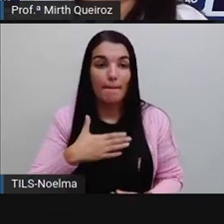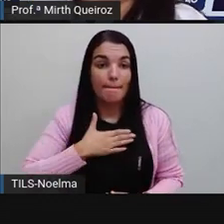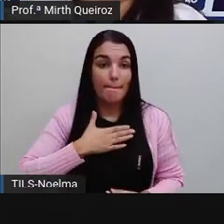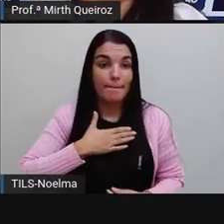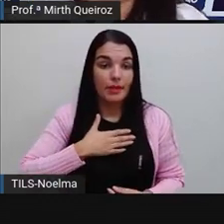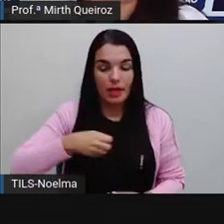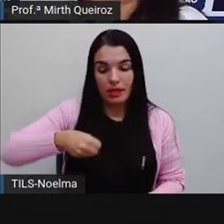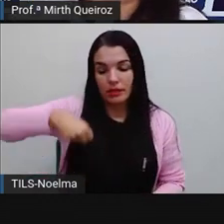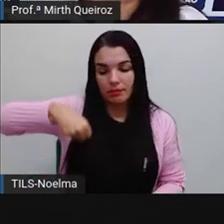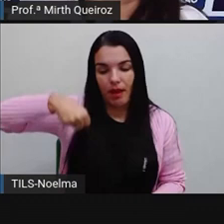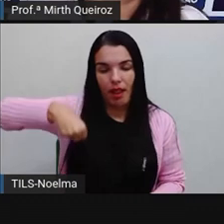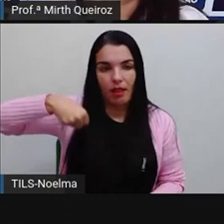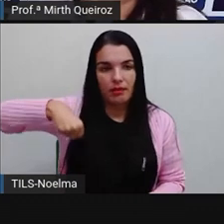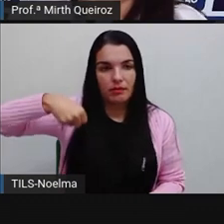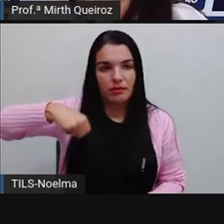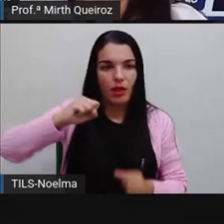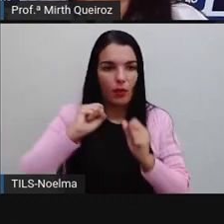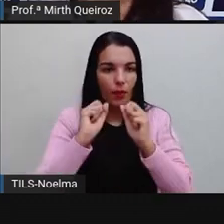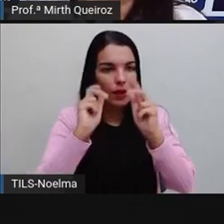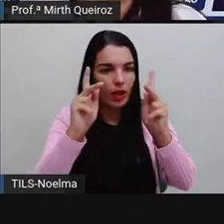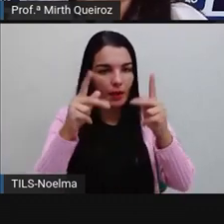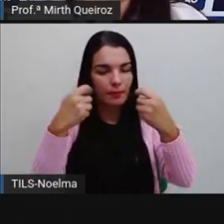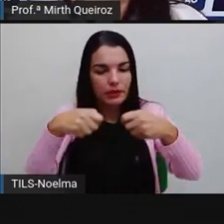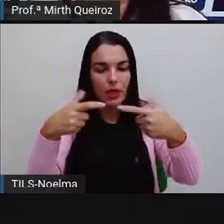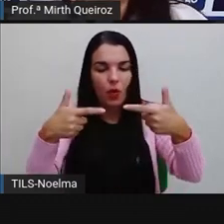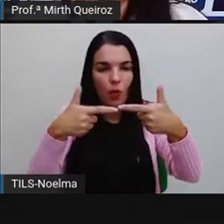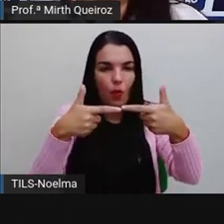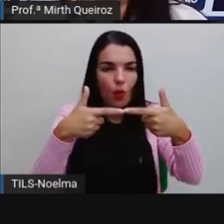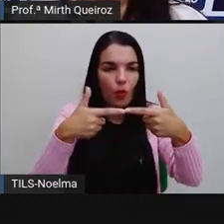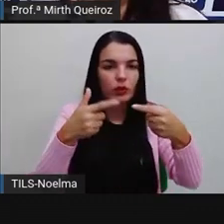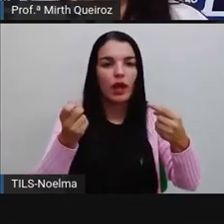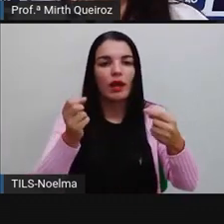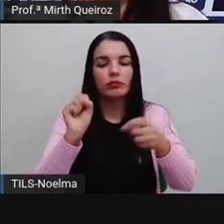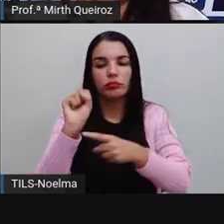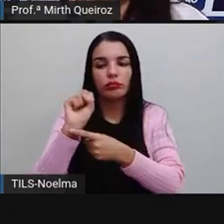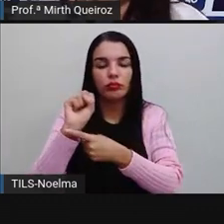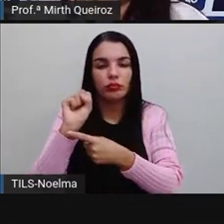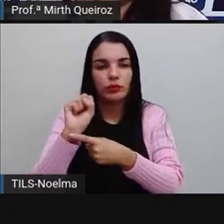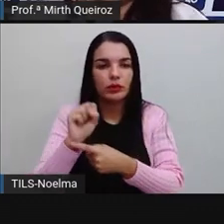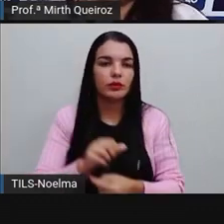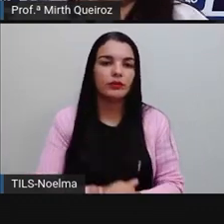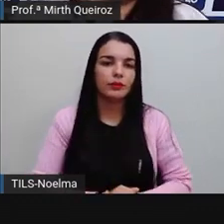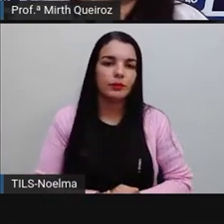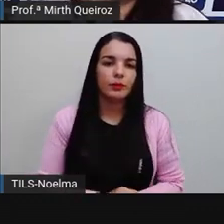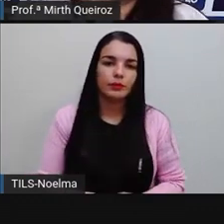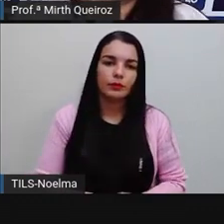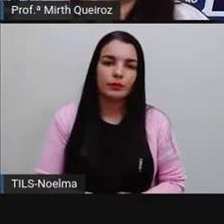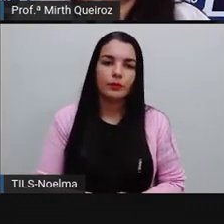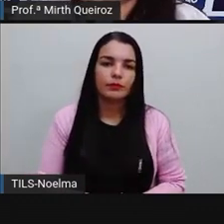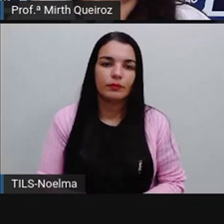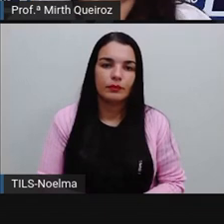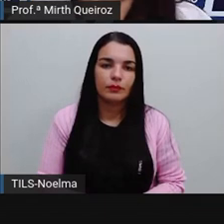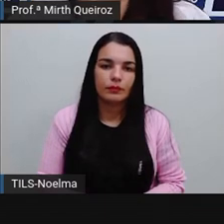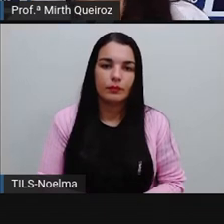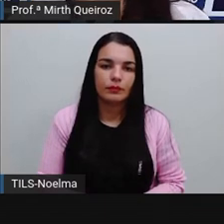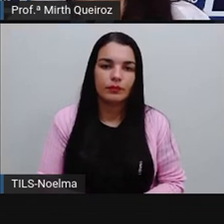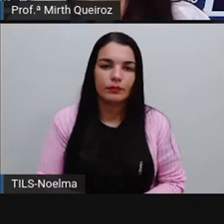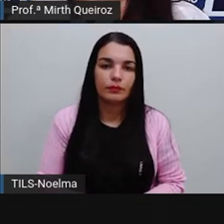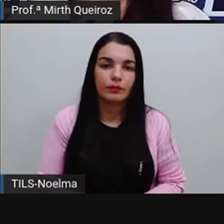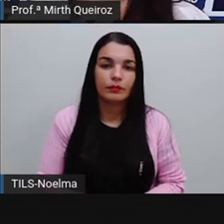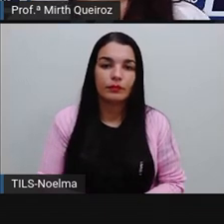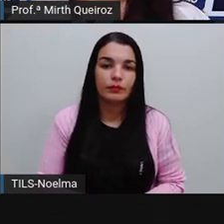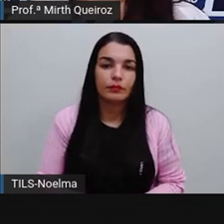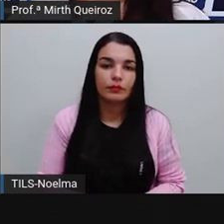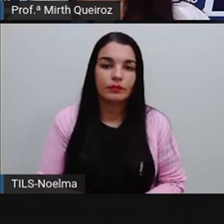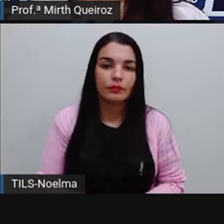Minhas o quê? As malas. Então, deve concordar aí com o substantivo malas, certo? E substantivo,